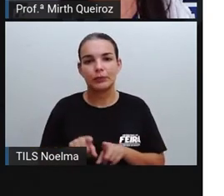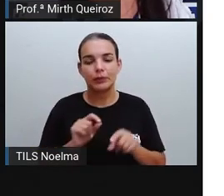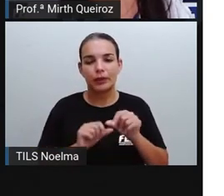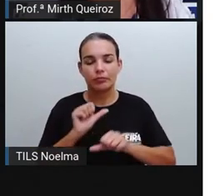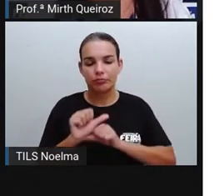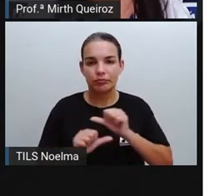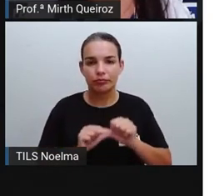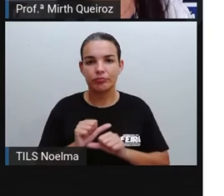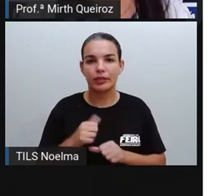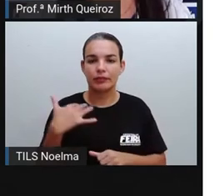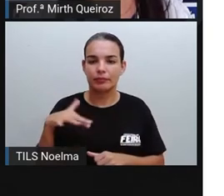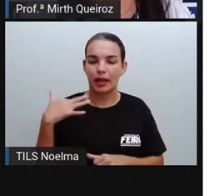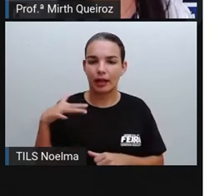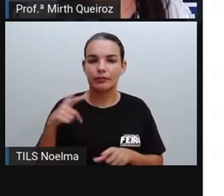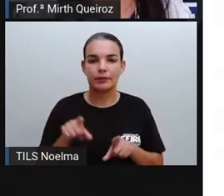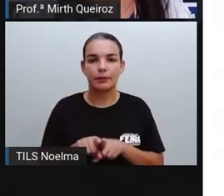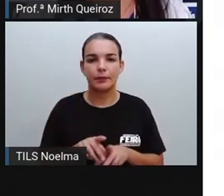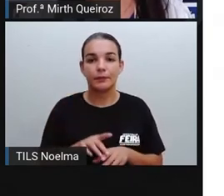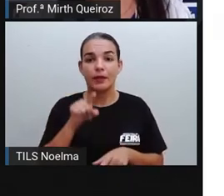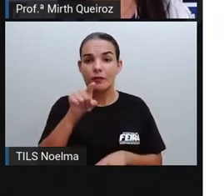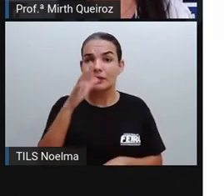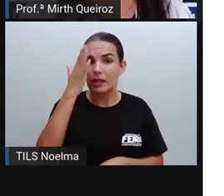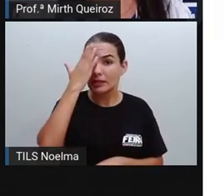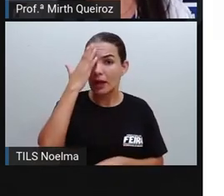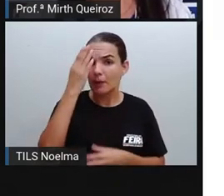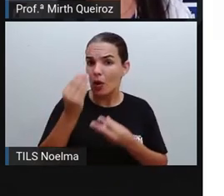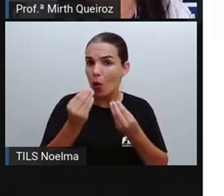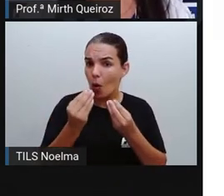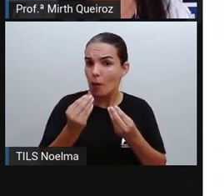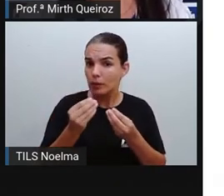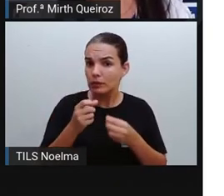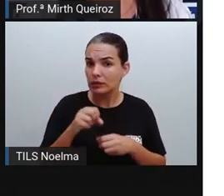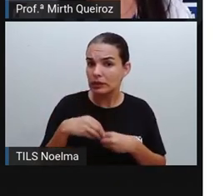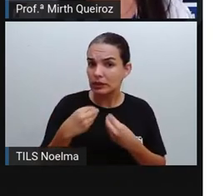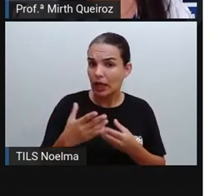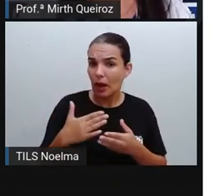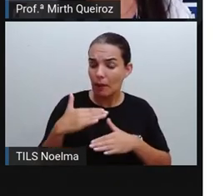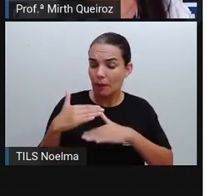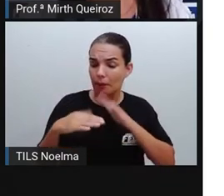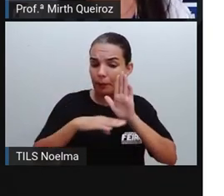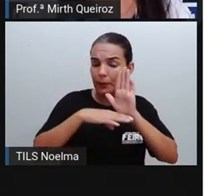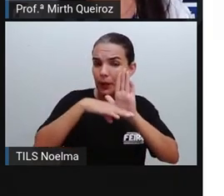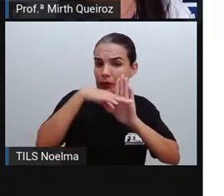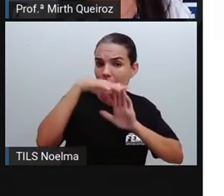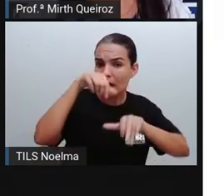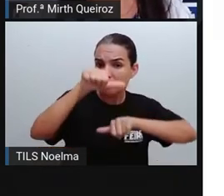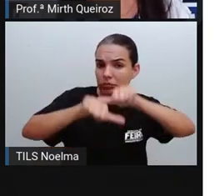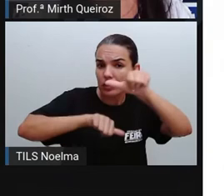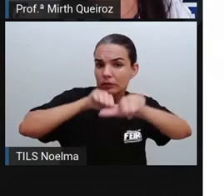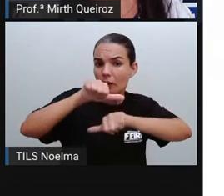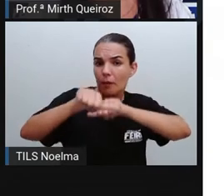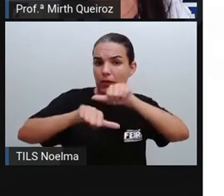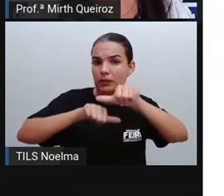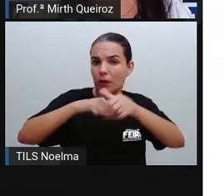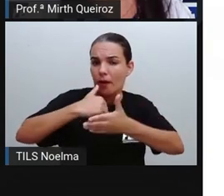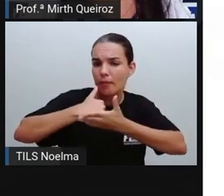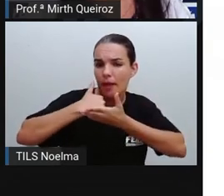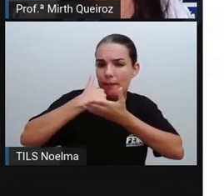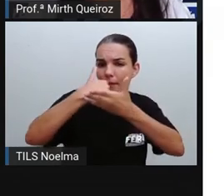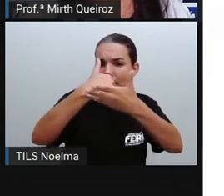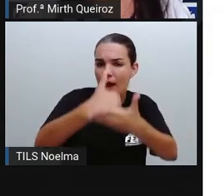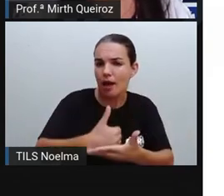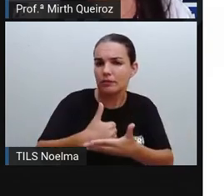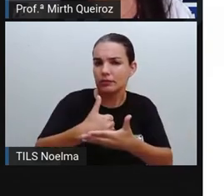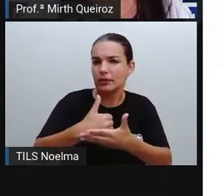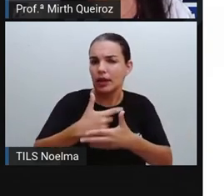vai sair mais caro também. Você sabe como se dá o processo de transformação da matéria-prima, dos produtos